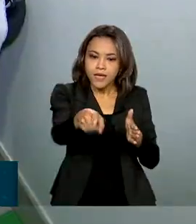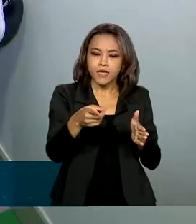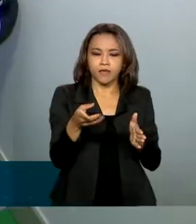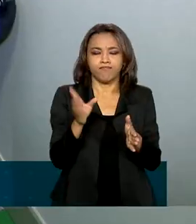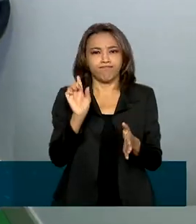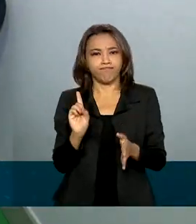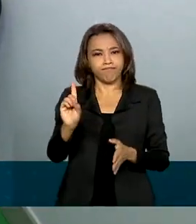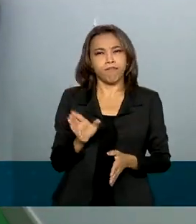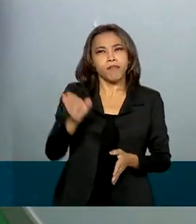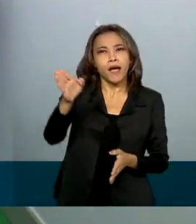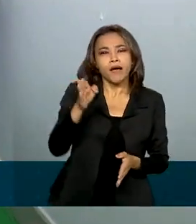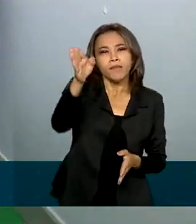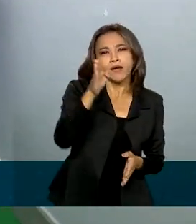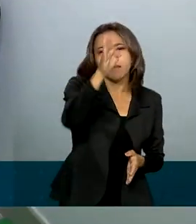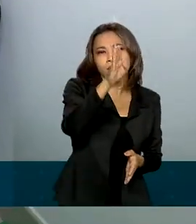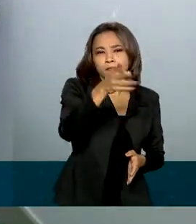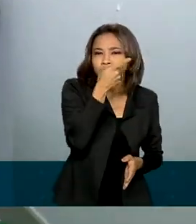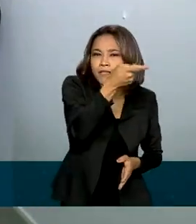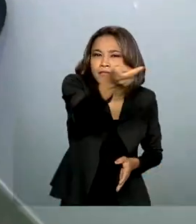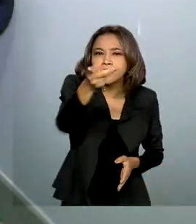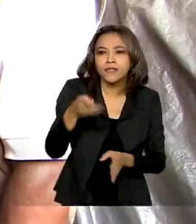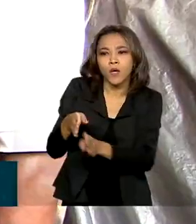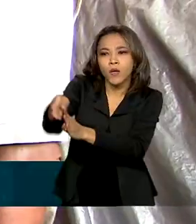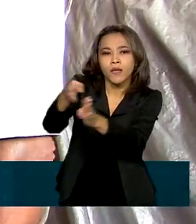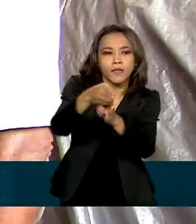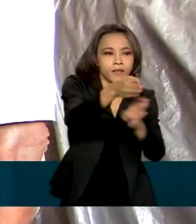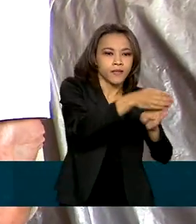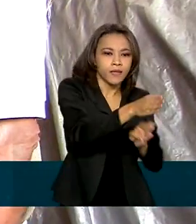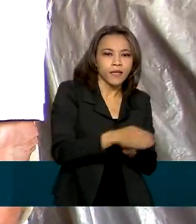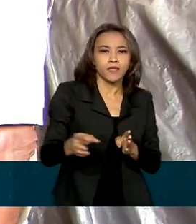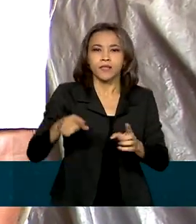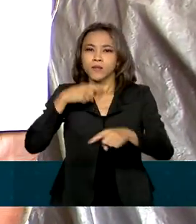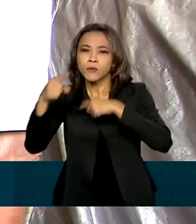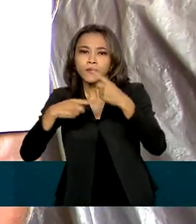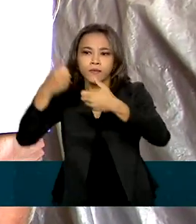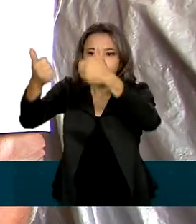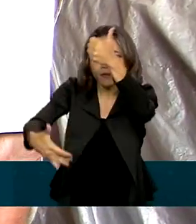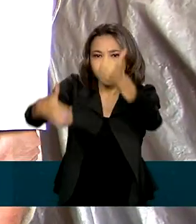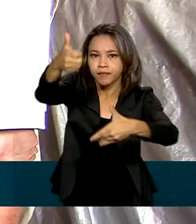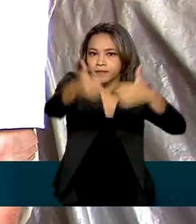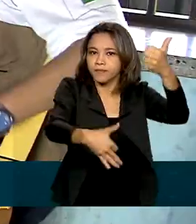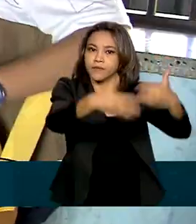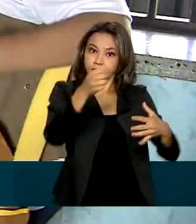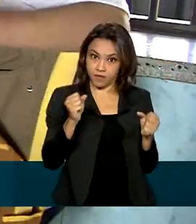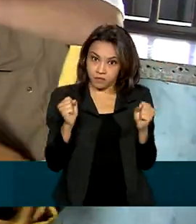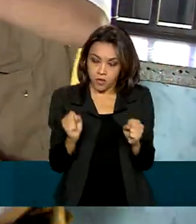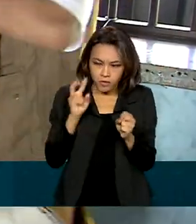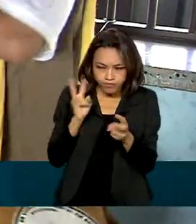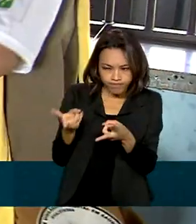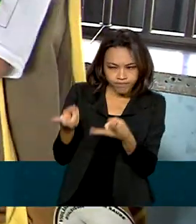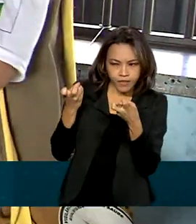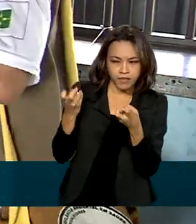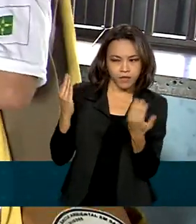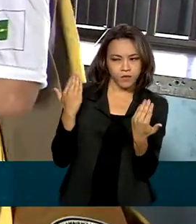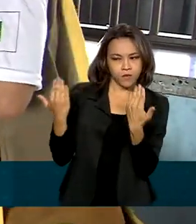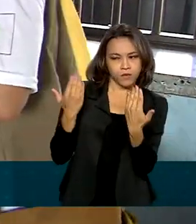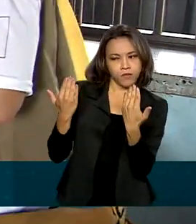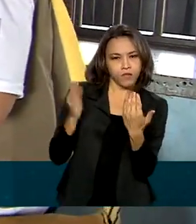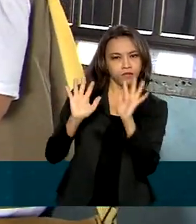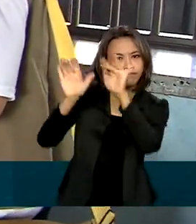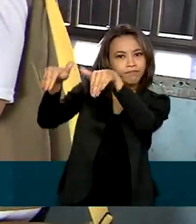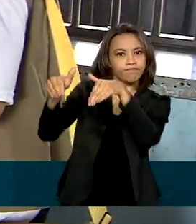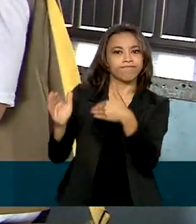doenças. Visitam a comunidade, dão orientações, tiram dúvidas e podem identificar casos suspeitos de